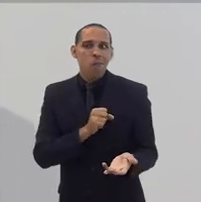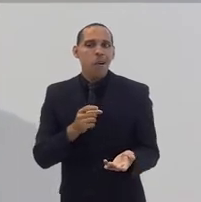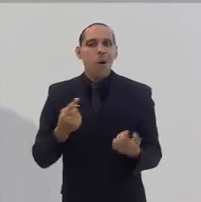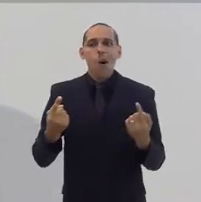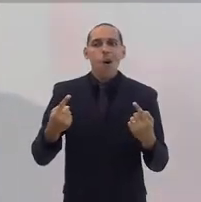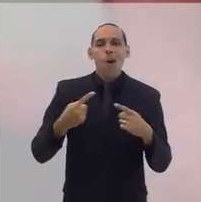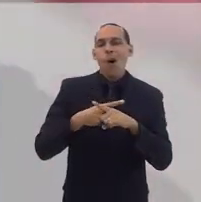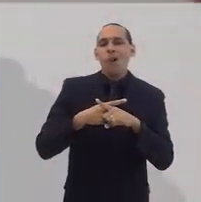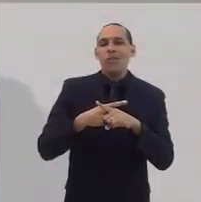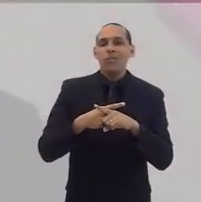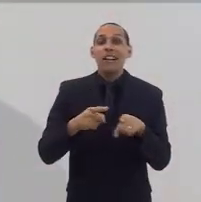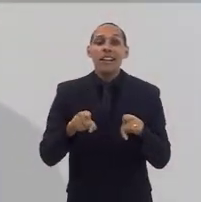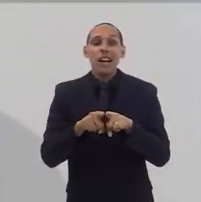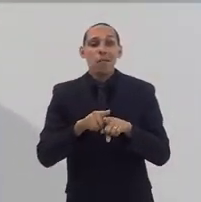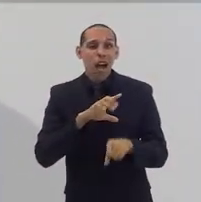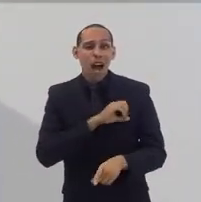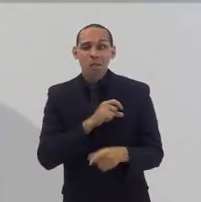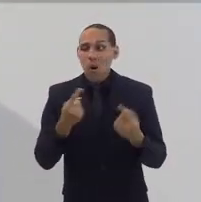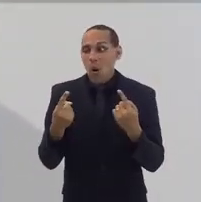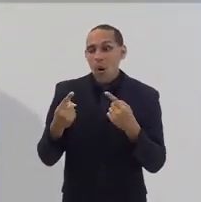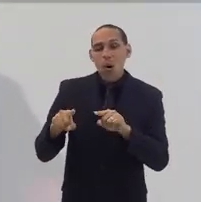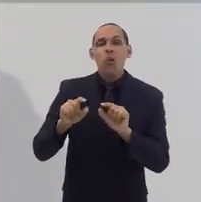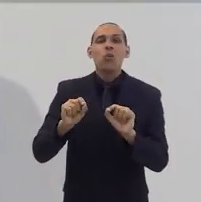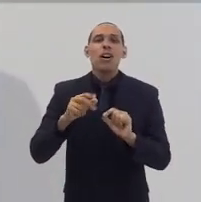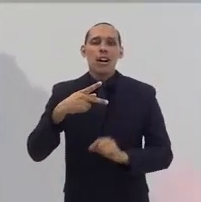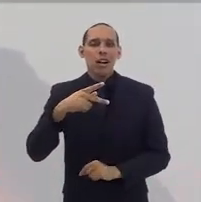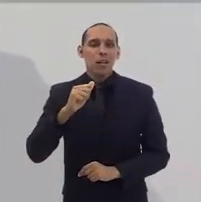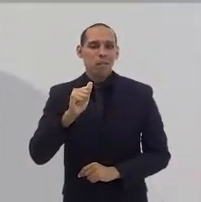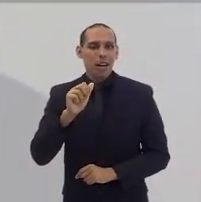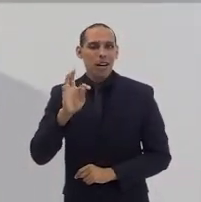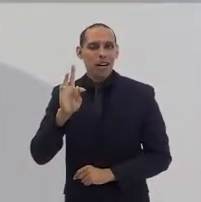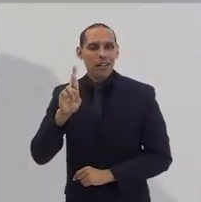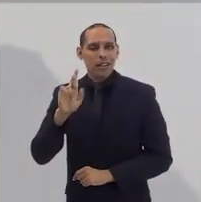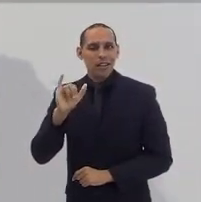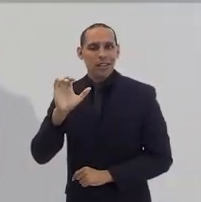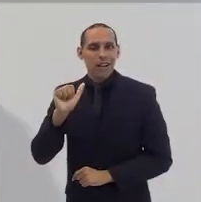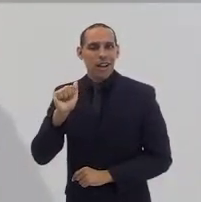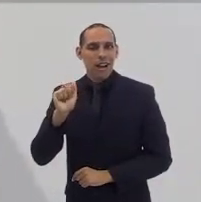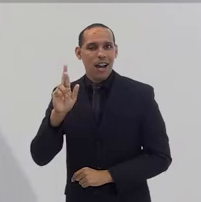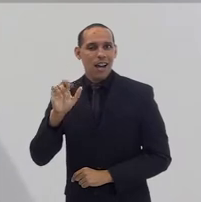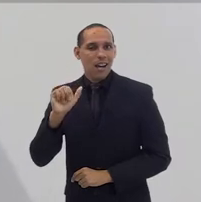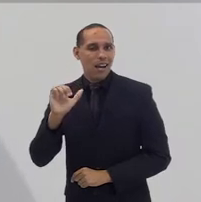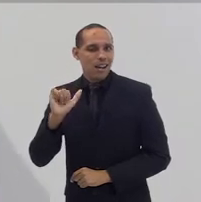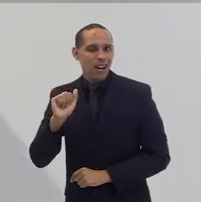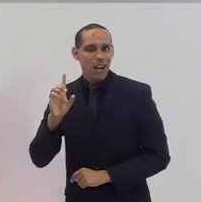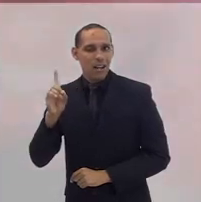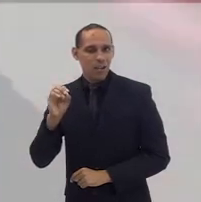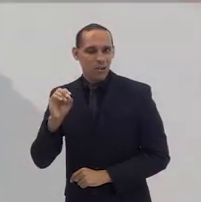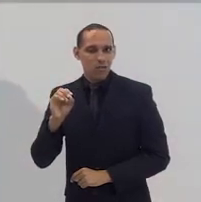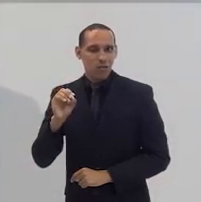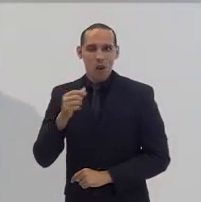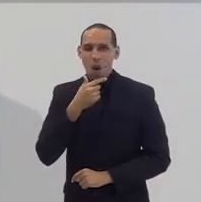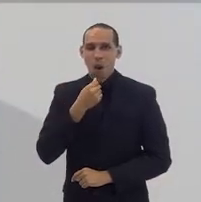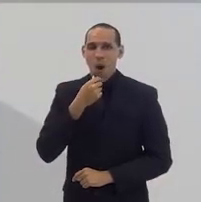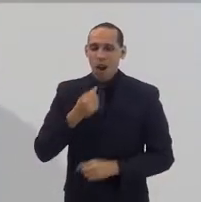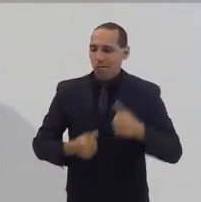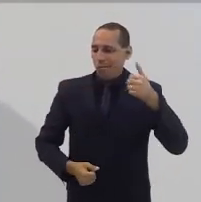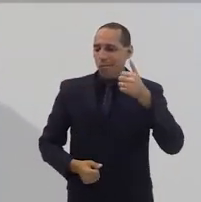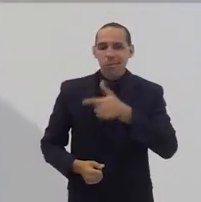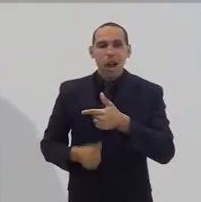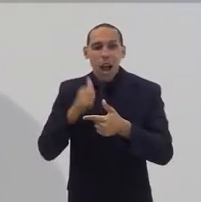ferir a lógica do patriarcado, que confere privilégios a nós homens e desvantagens